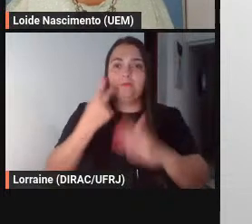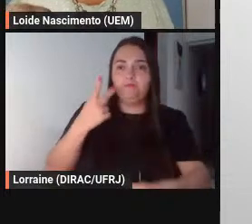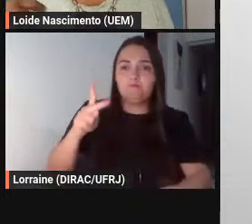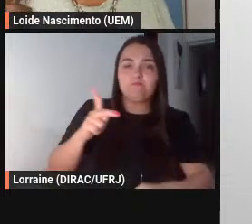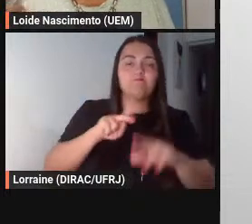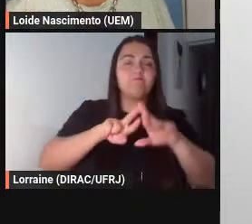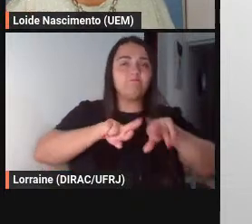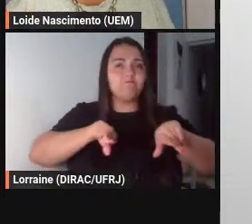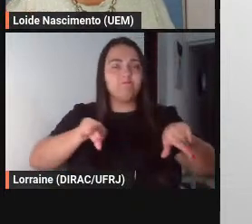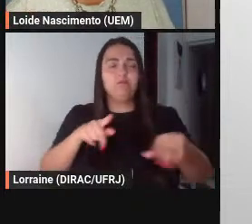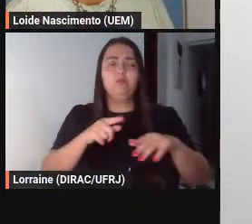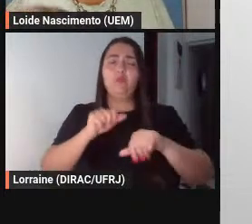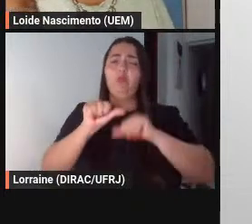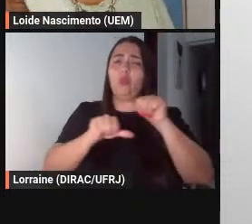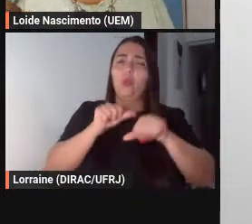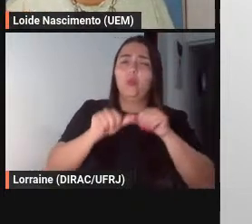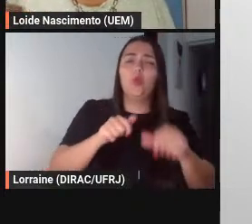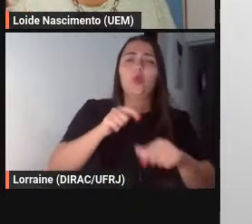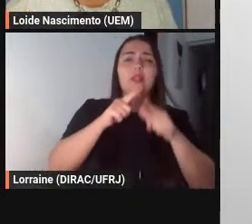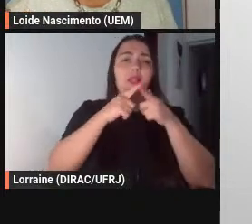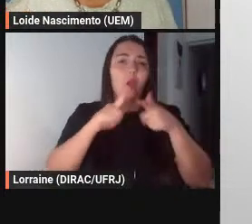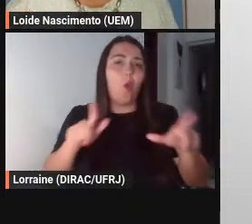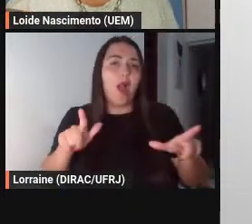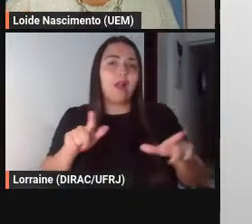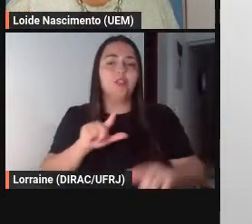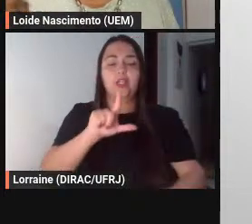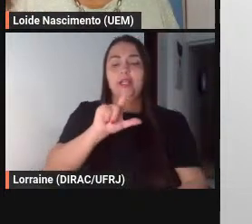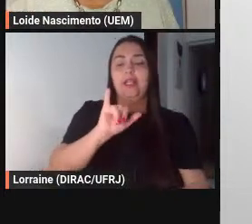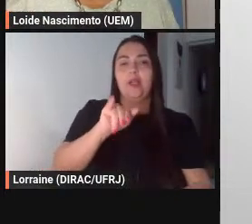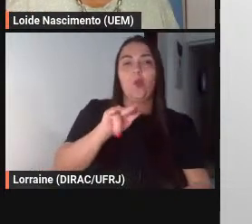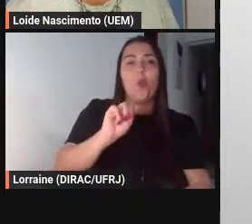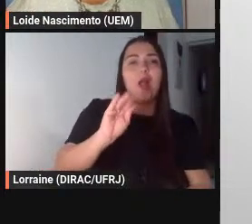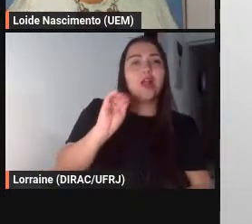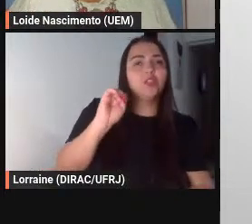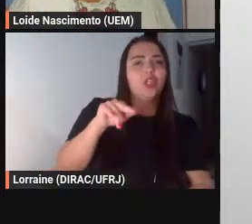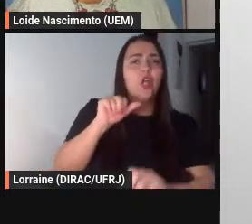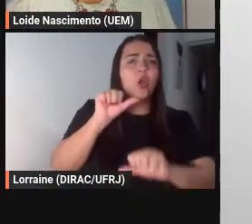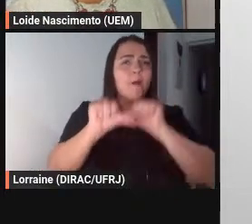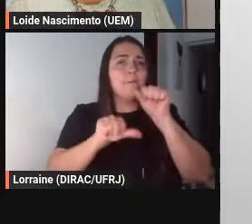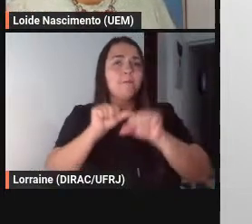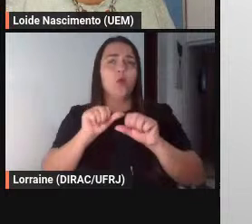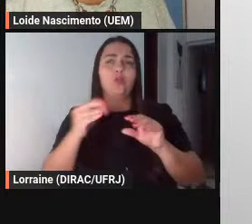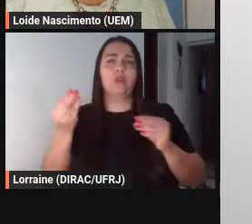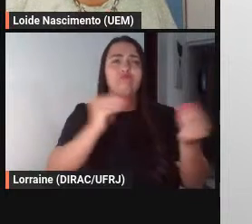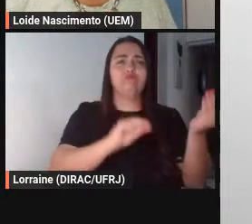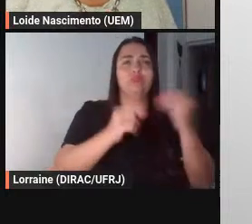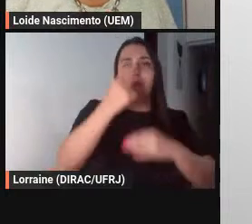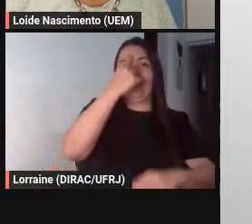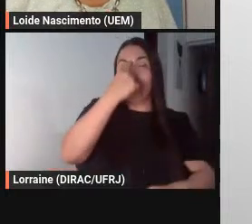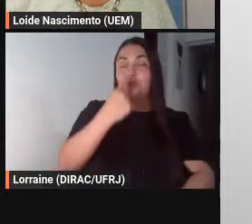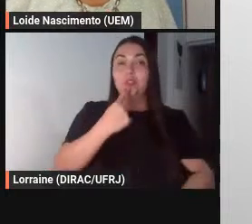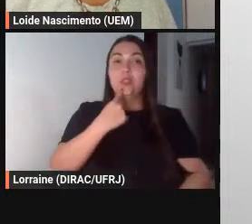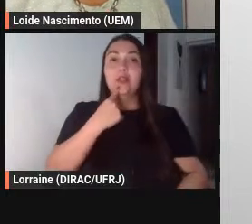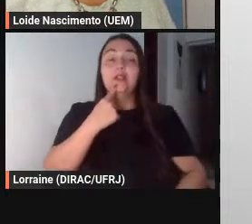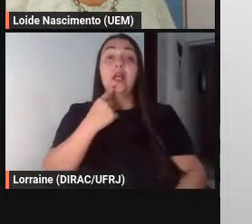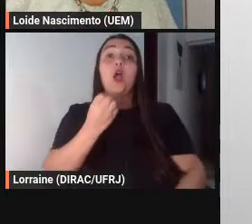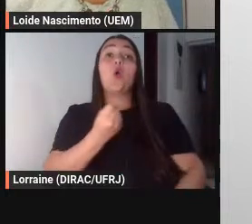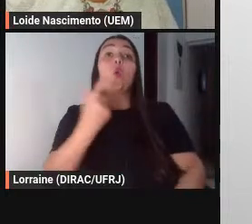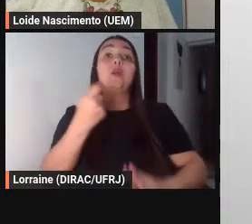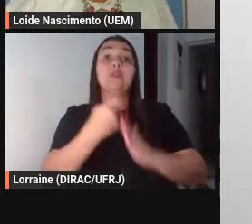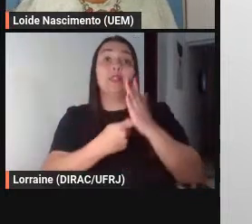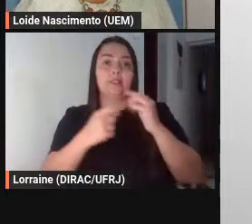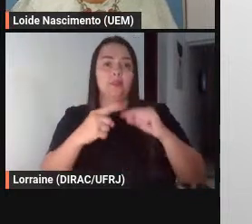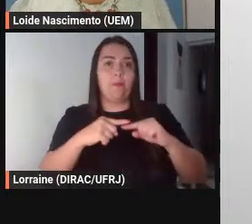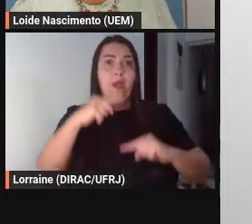textos vai mudando a linguagem vai tirando vai trocando personagens amplia a quantidade de texto ora ele